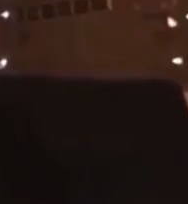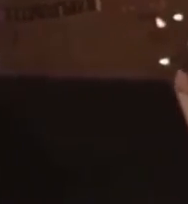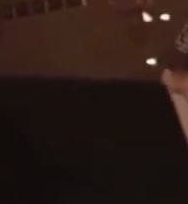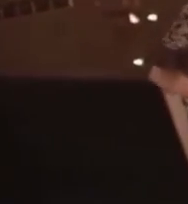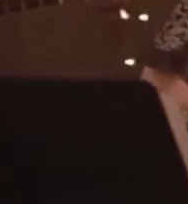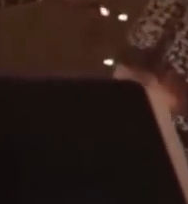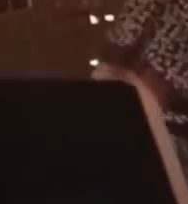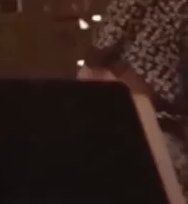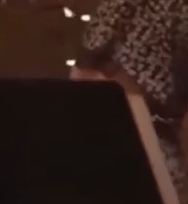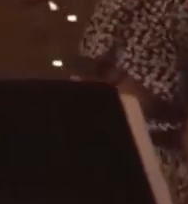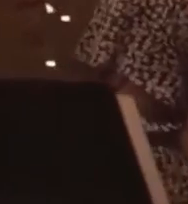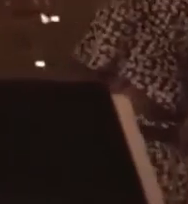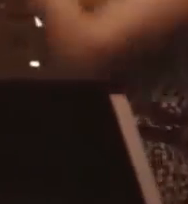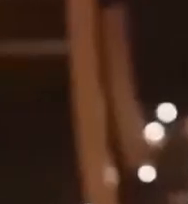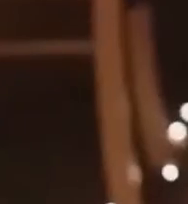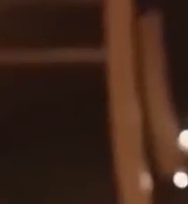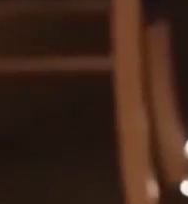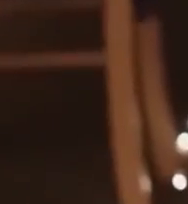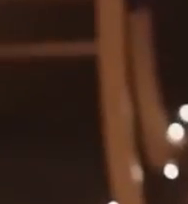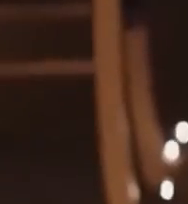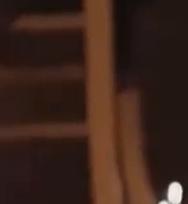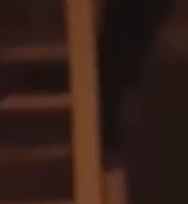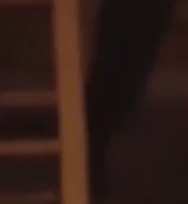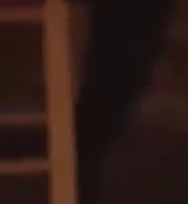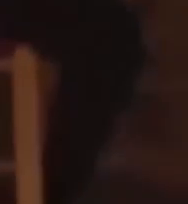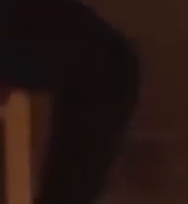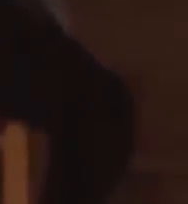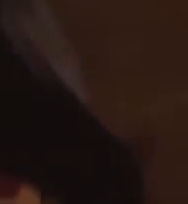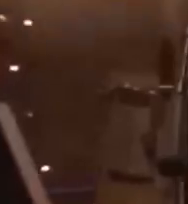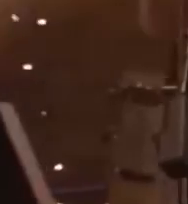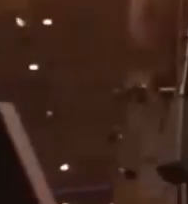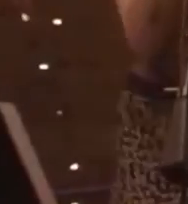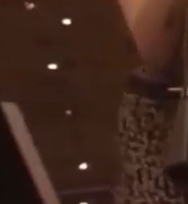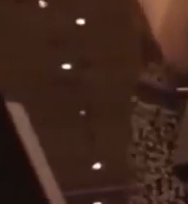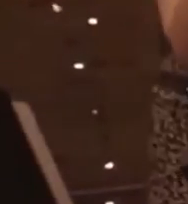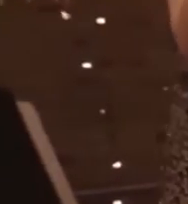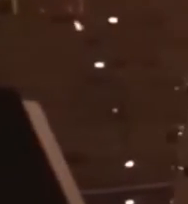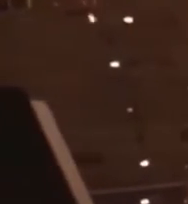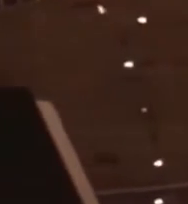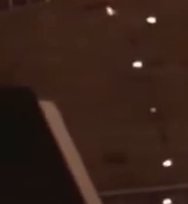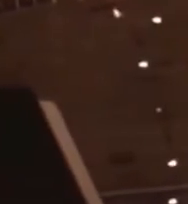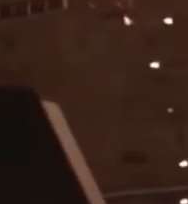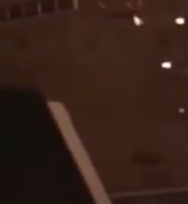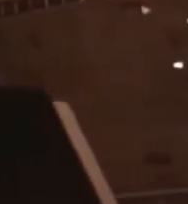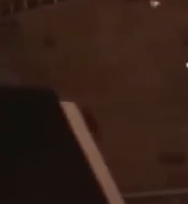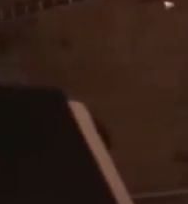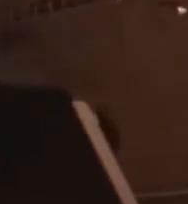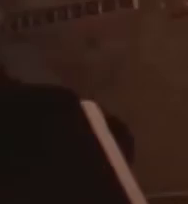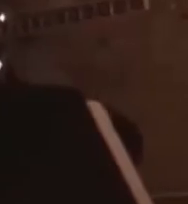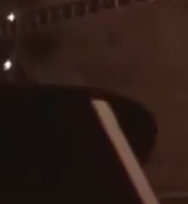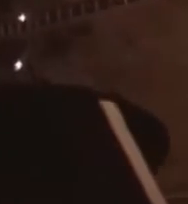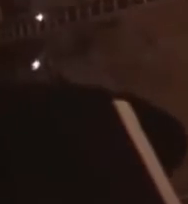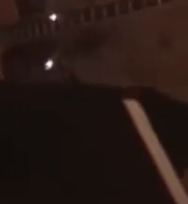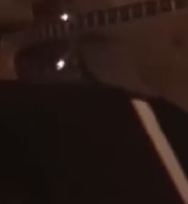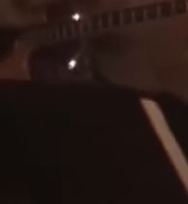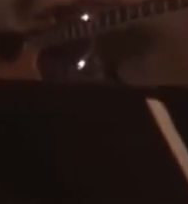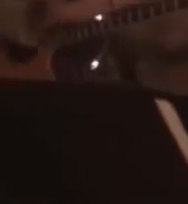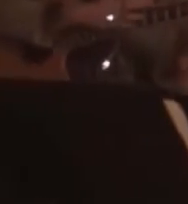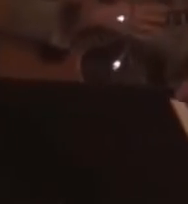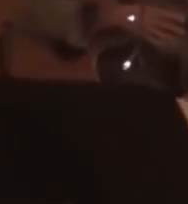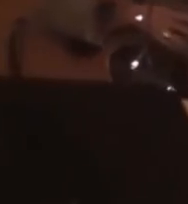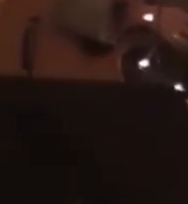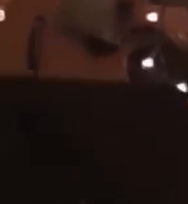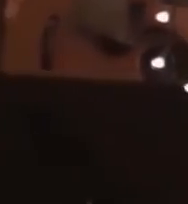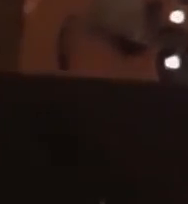down, my level's too high Bring me down, can nothing I said I'm happy, happy